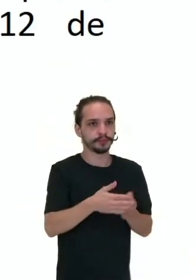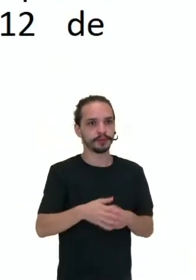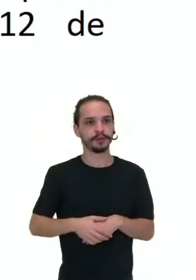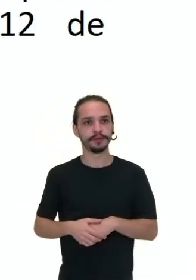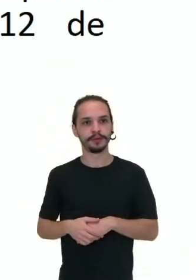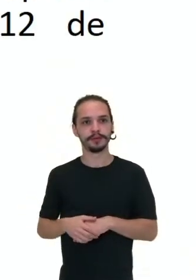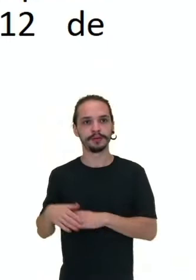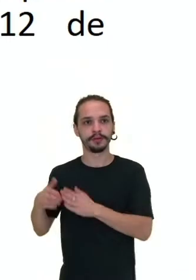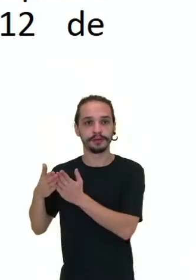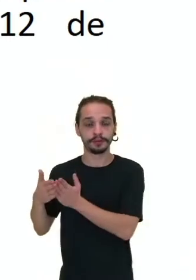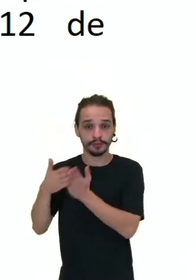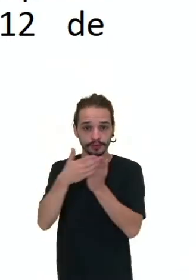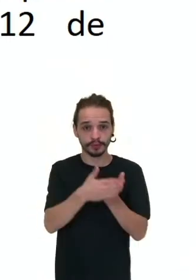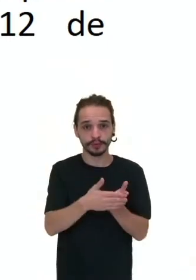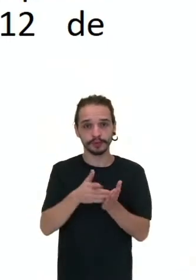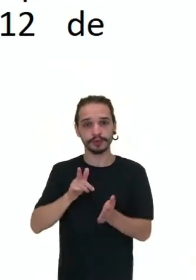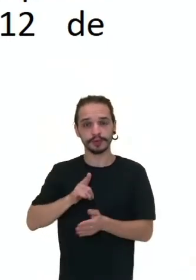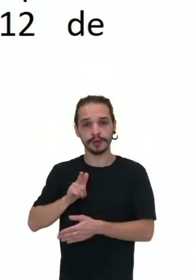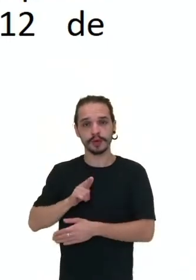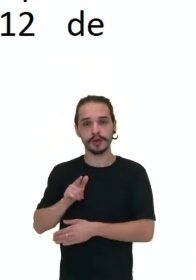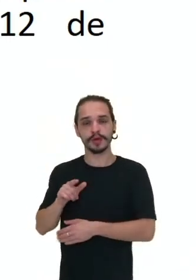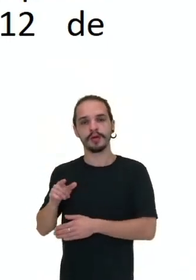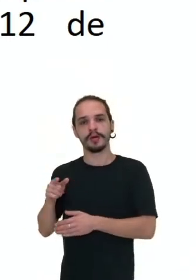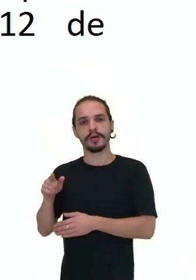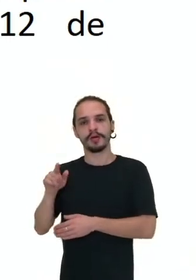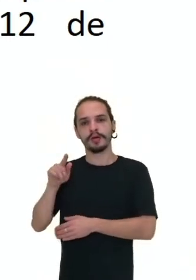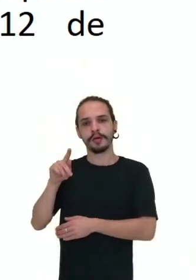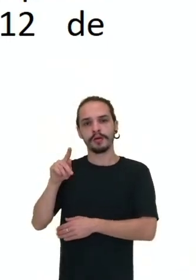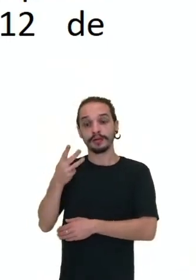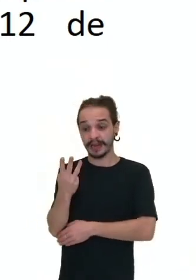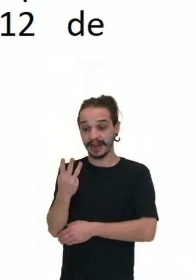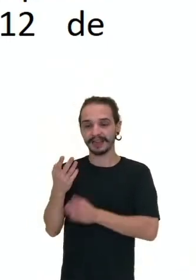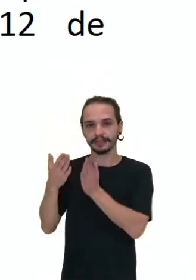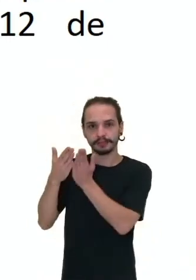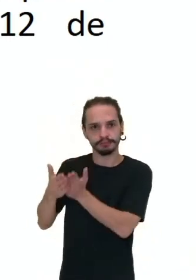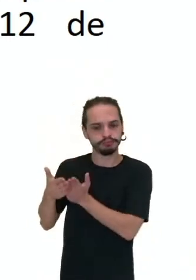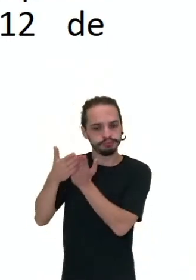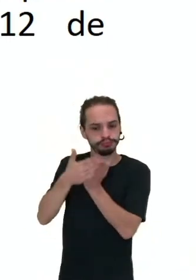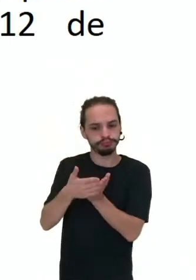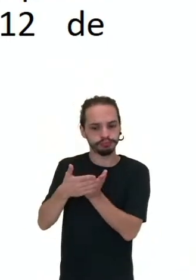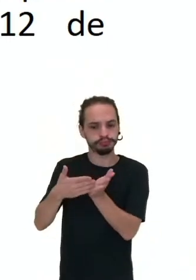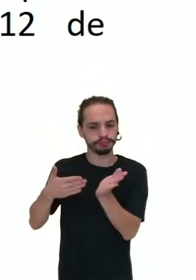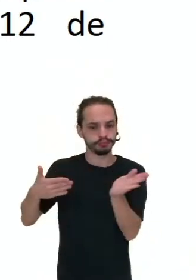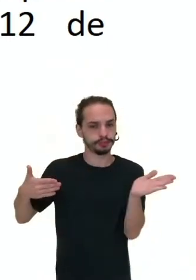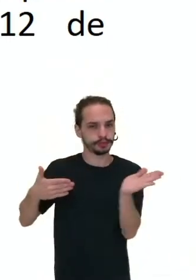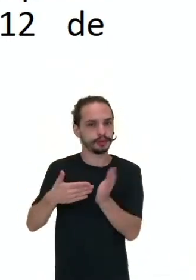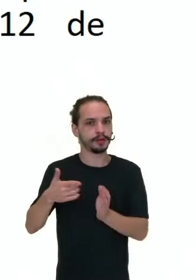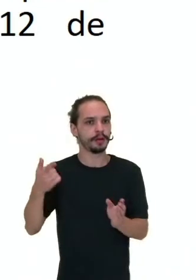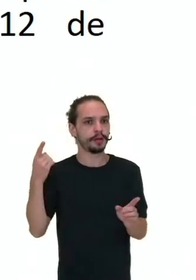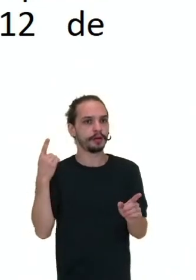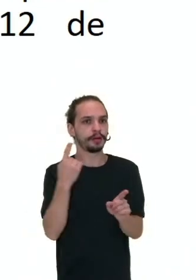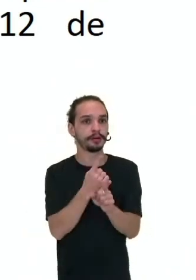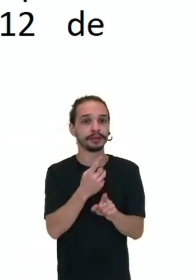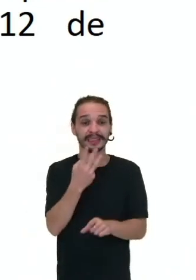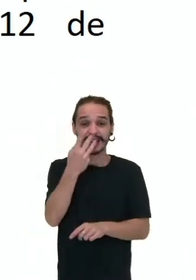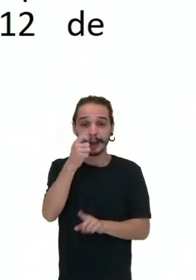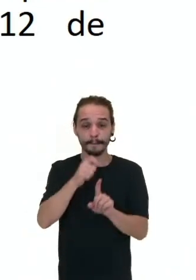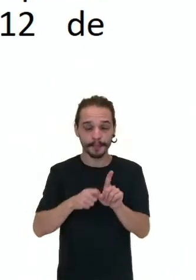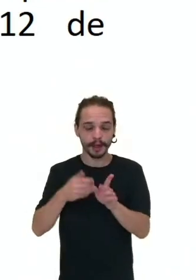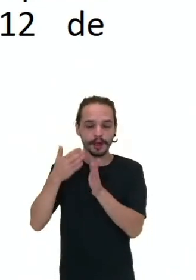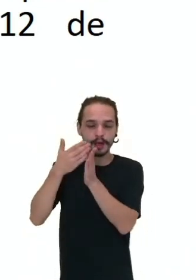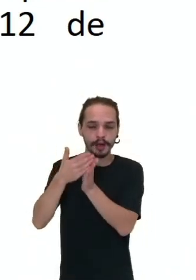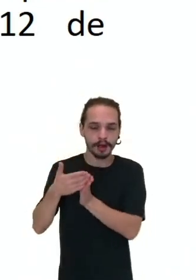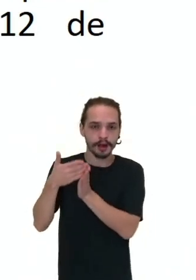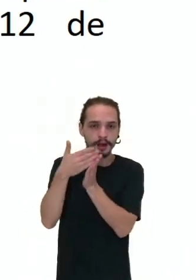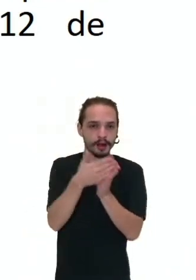do porto de Palos com três caravelas. Depois de velejar por cerca de dois meses, encontrou um continente novo, só que ele